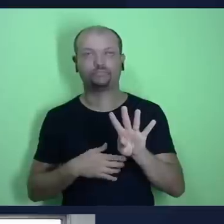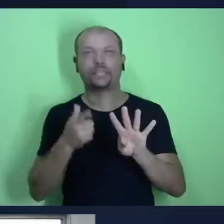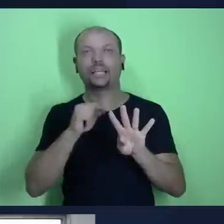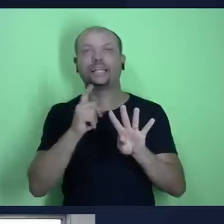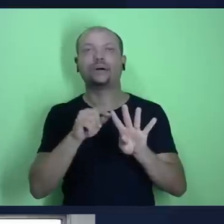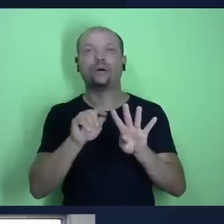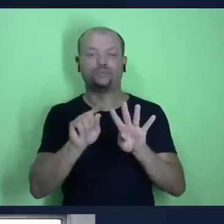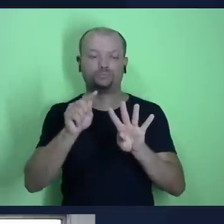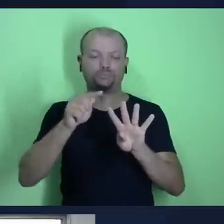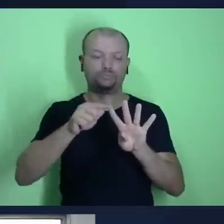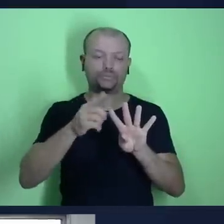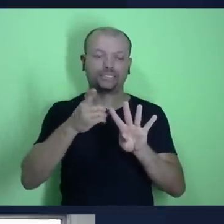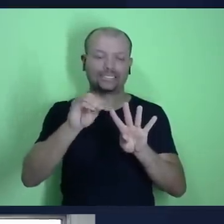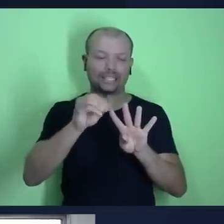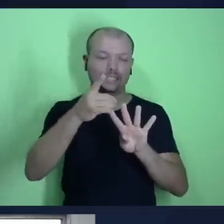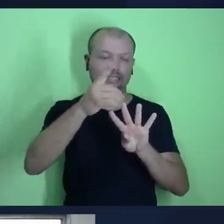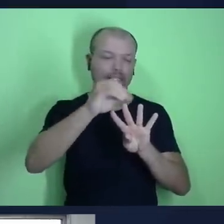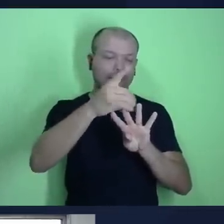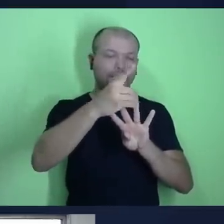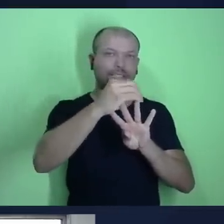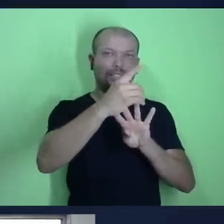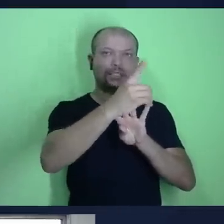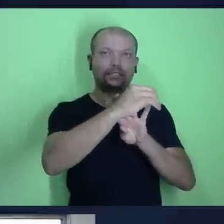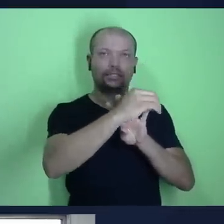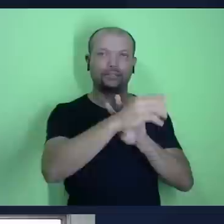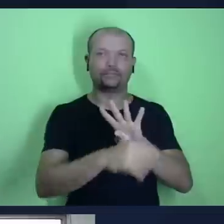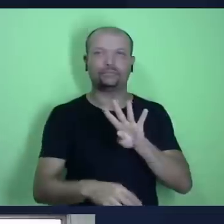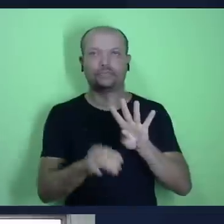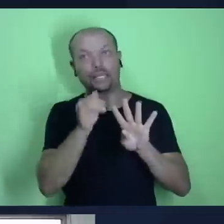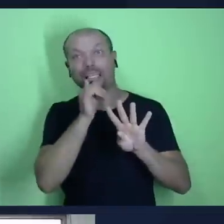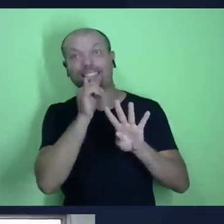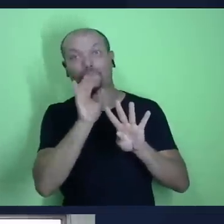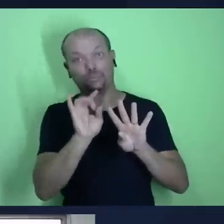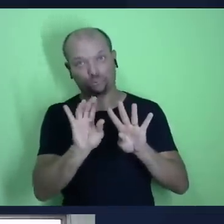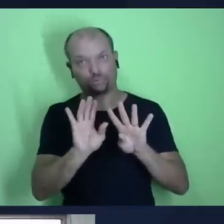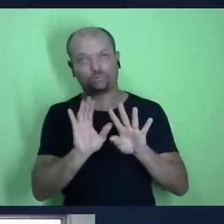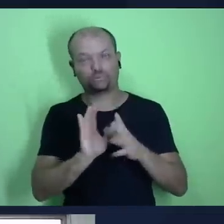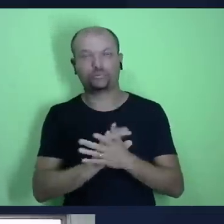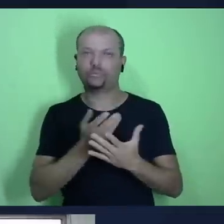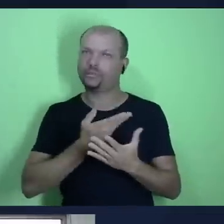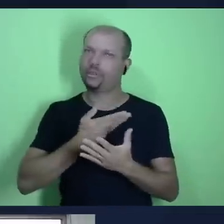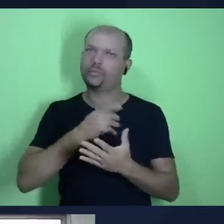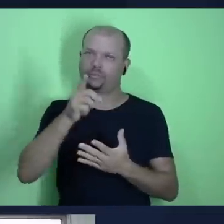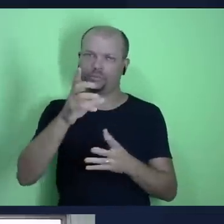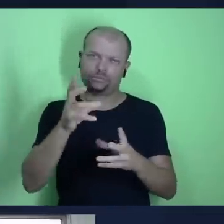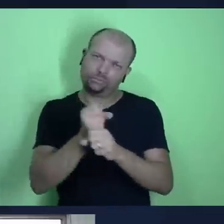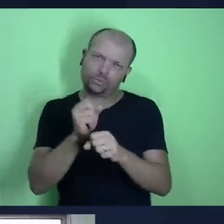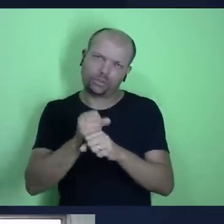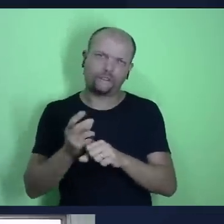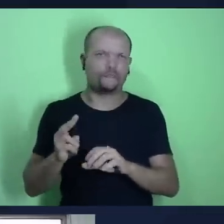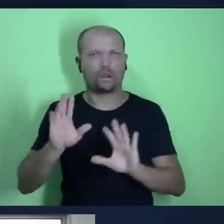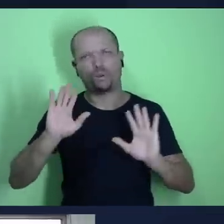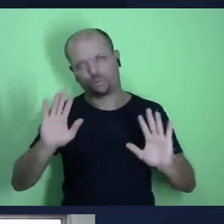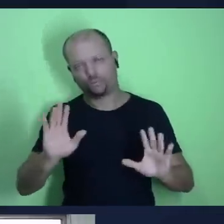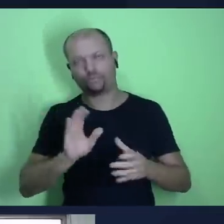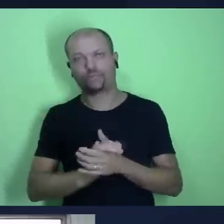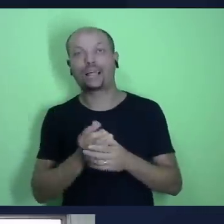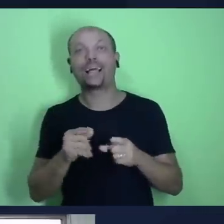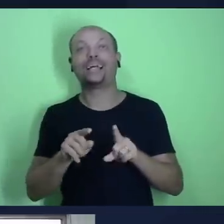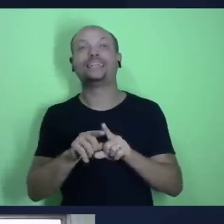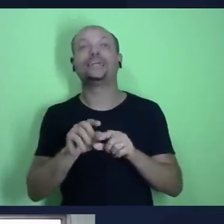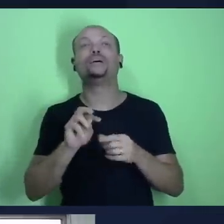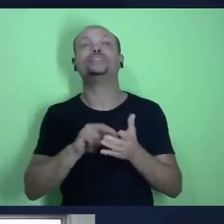essa oferta 10 reais por sábado. Estou dando um exemplo. É lógico, o amigo que vai calcular o valor. Então, isso se chama